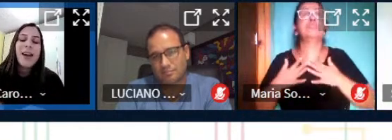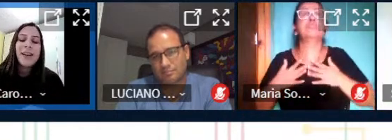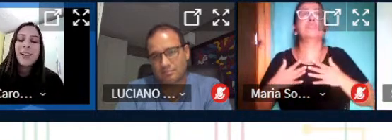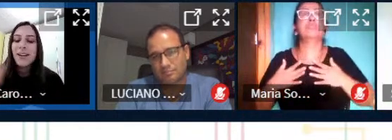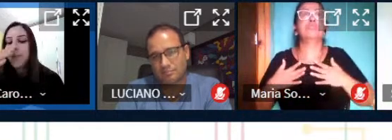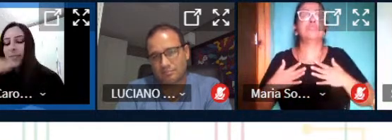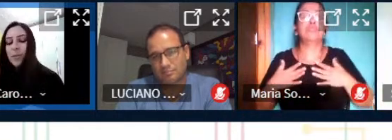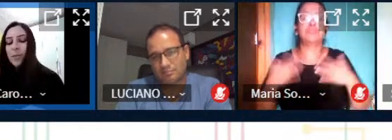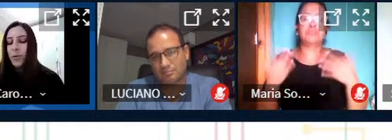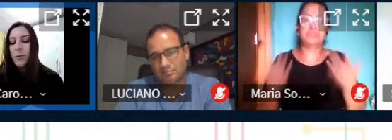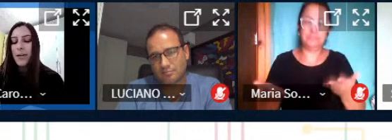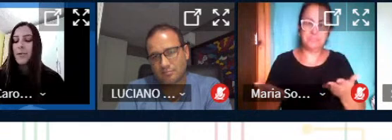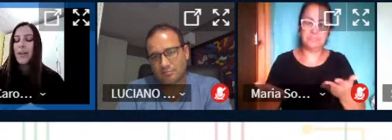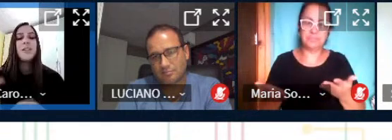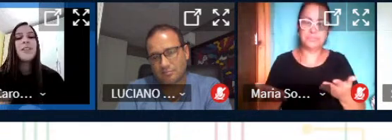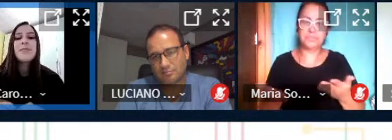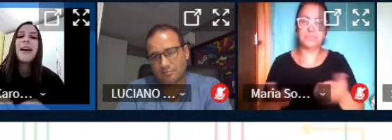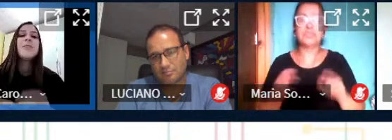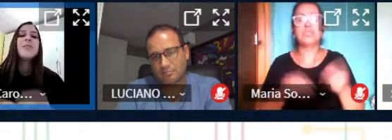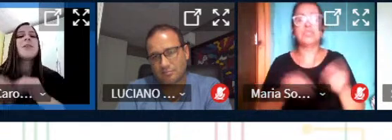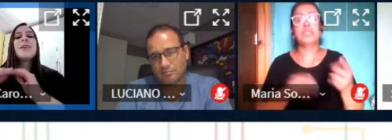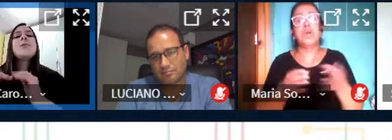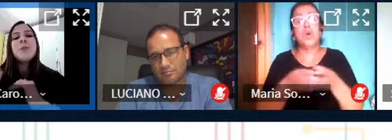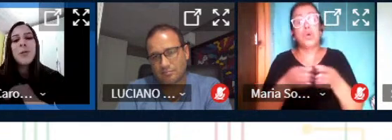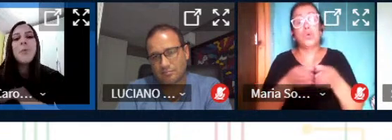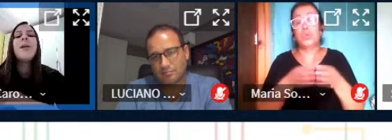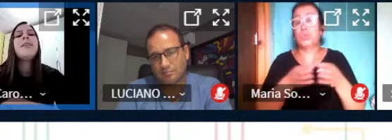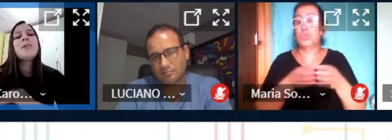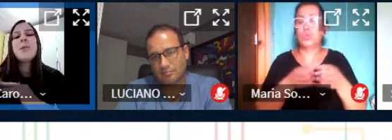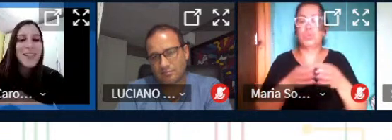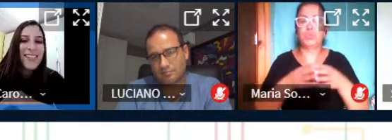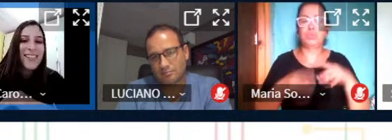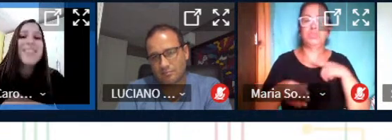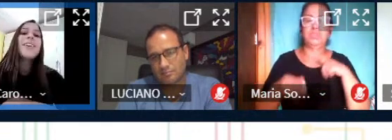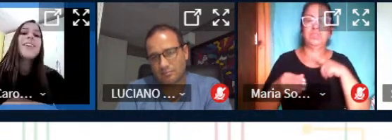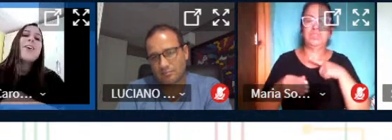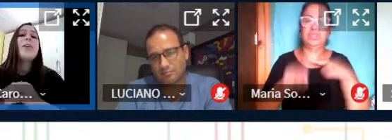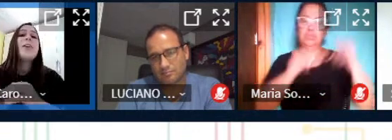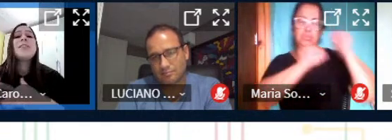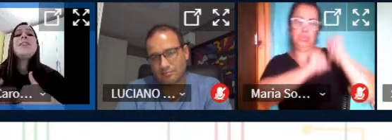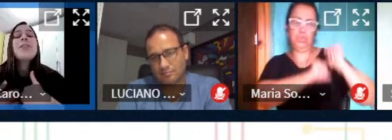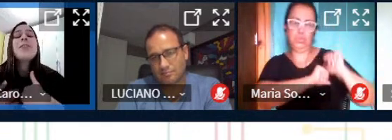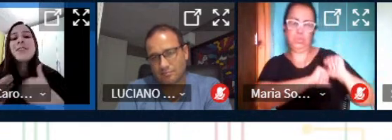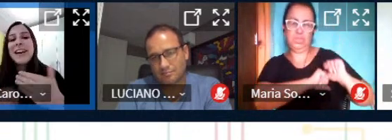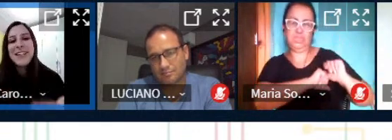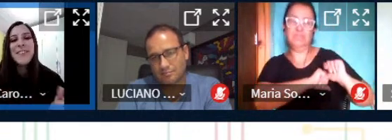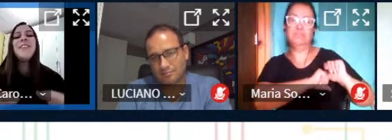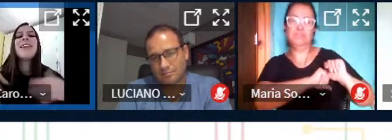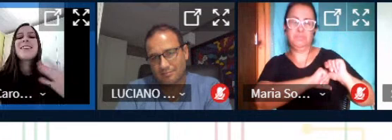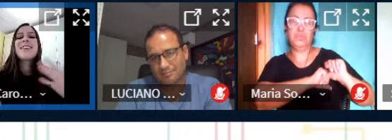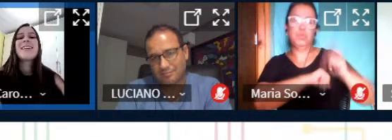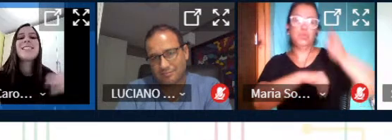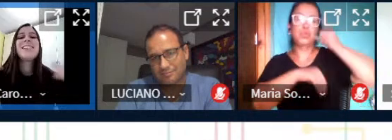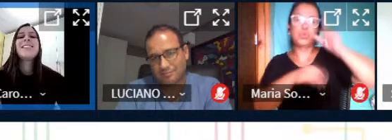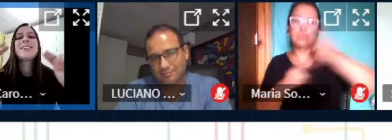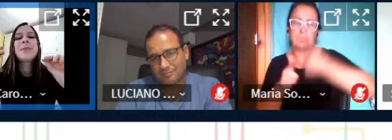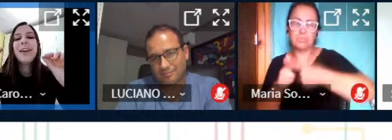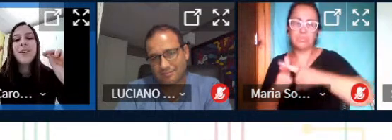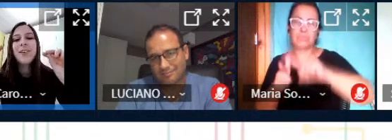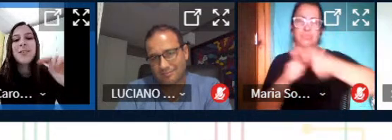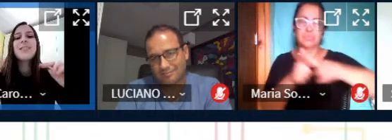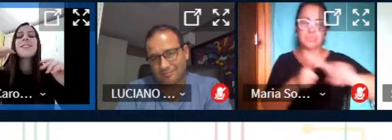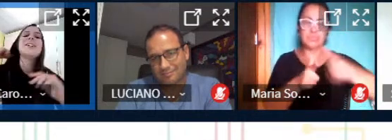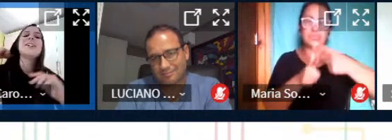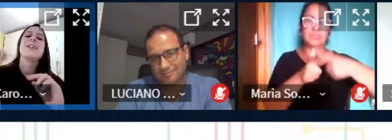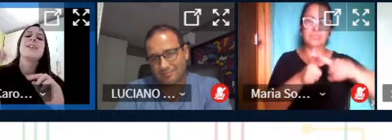tanto é que no grupo mesmo que a gente faz parte nós temos um grupo entre os bolsistas onde a gente consegue dividir essas esses